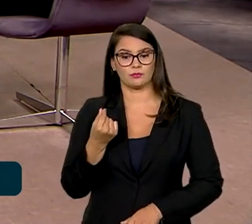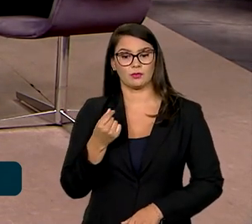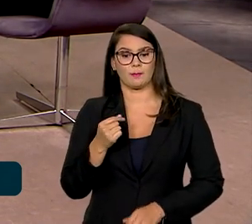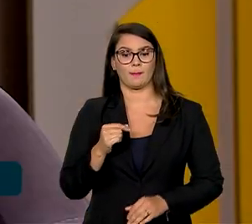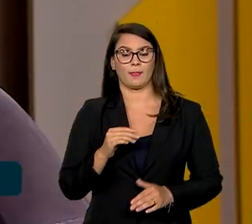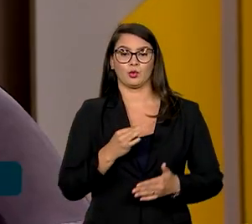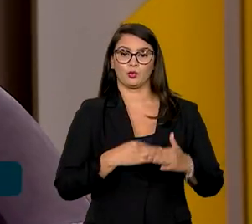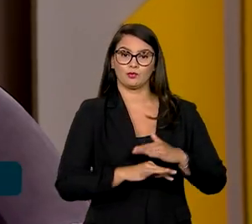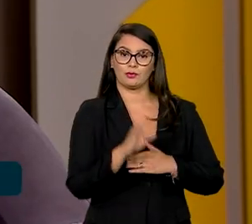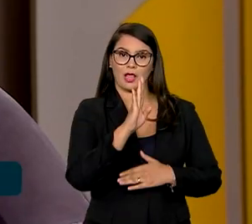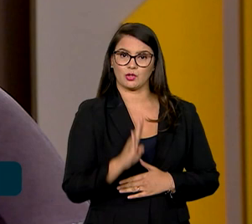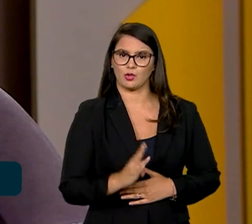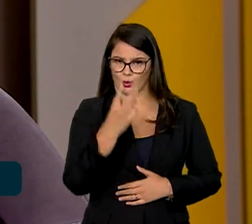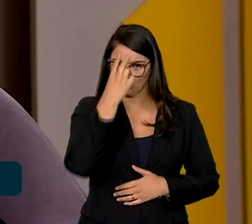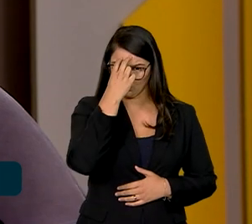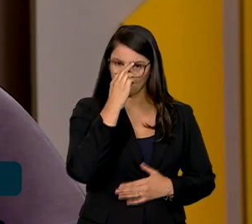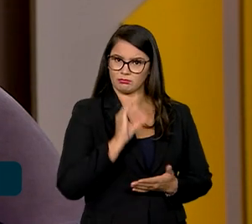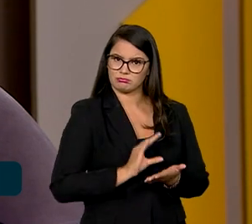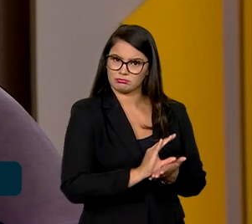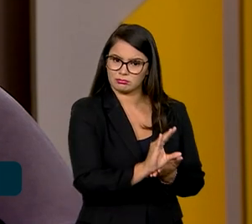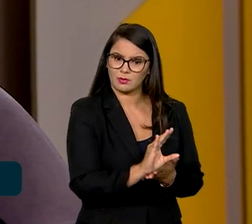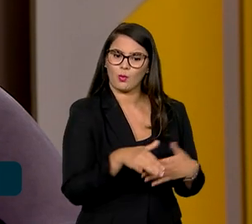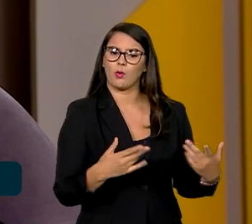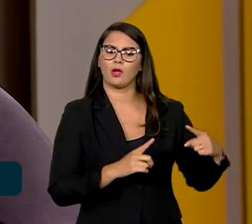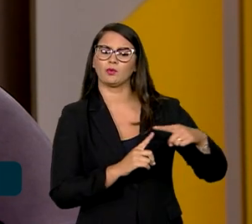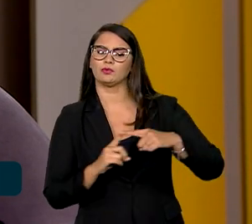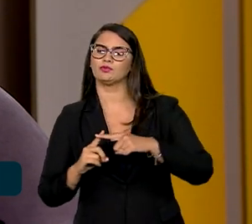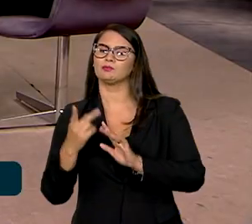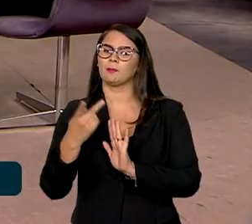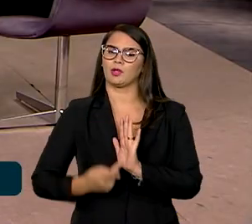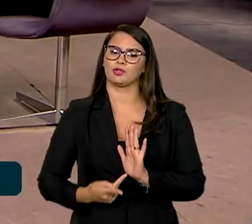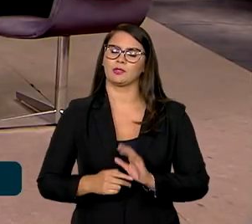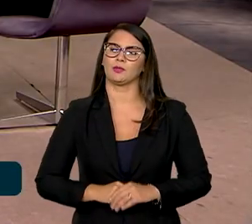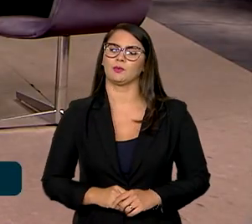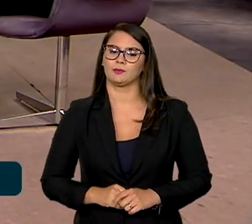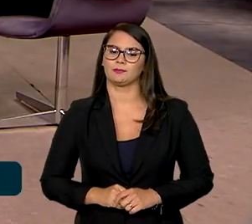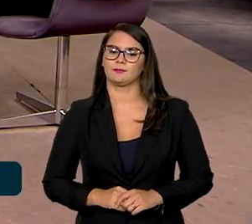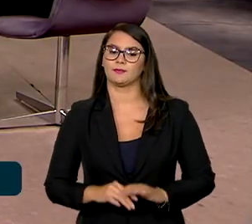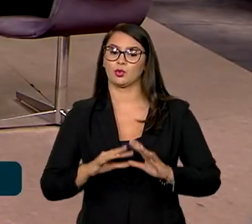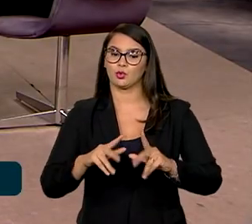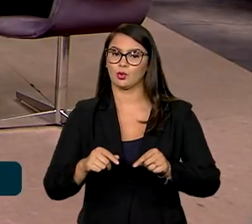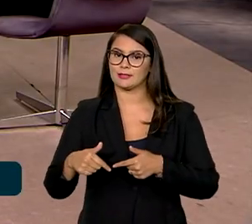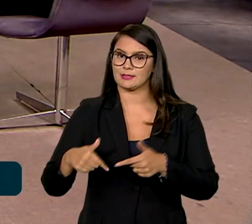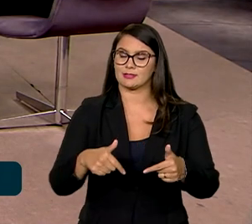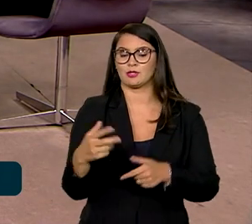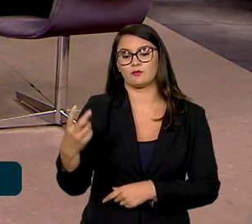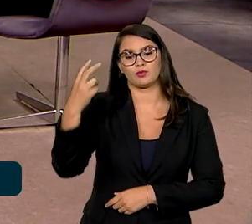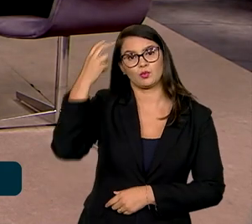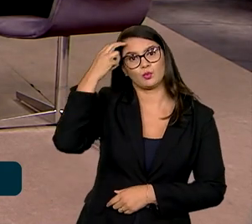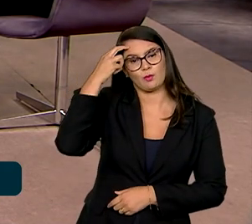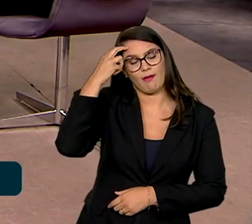Fundo Nacional de Cultura, eles vão ser destinados para que tipo de projetos? Então, todas as iniciativas culturais,